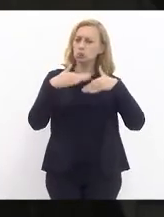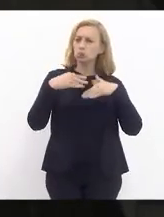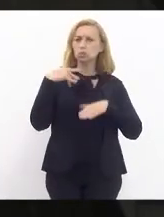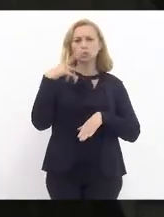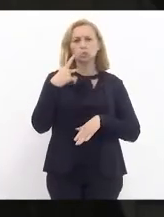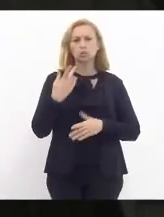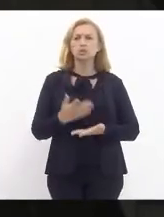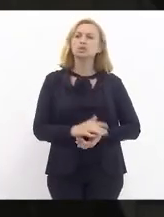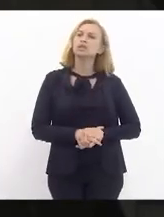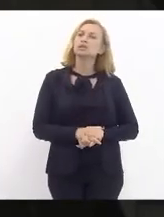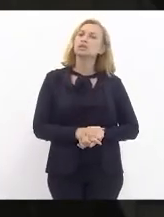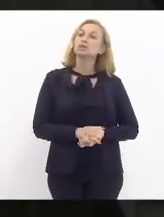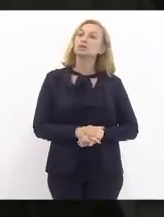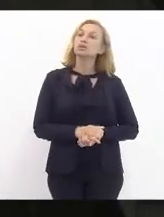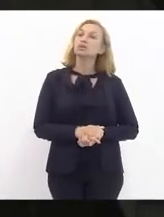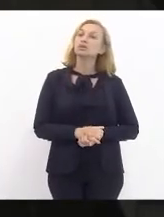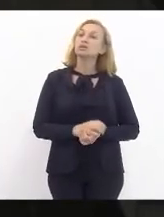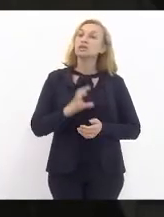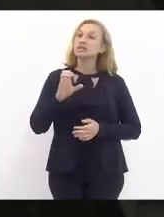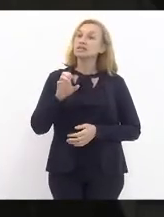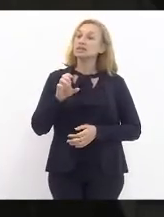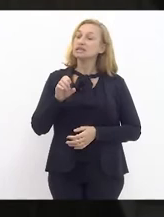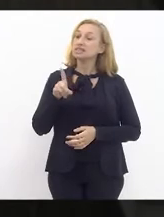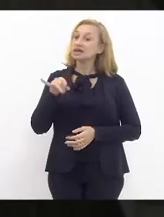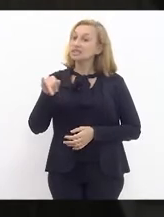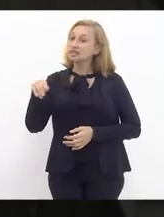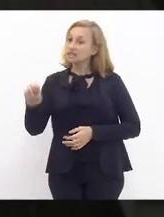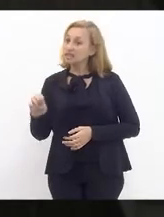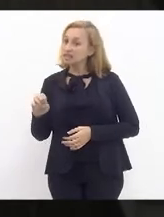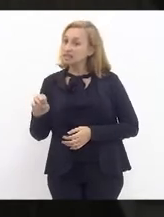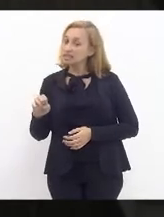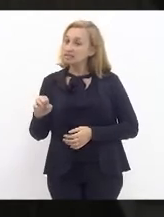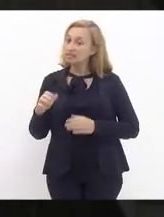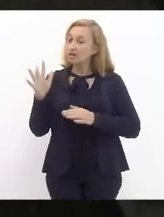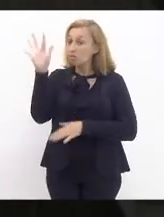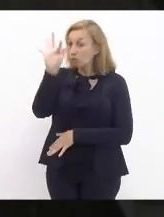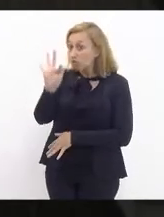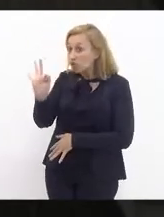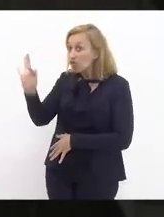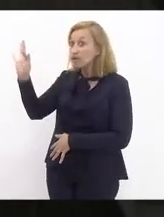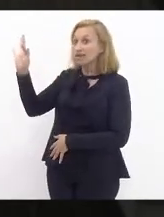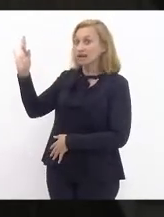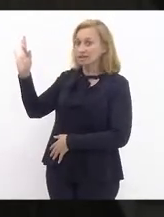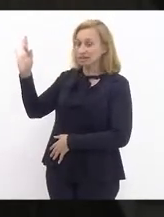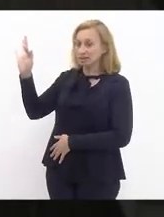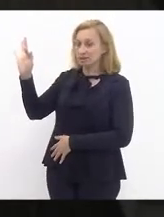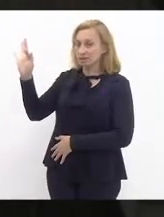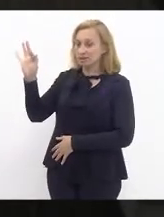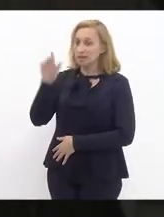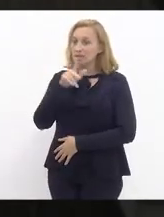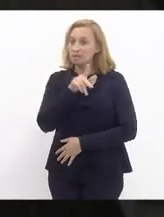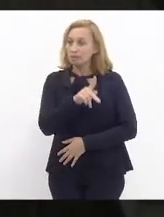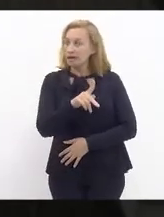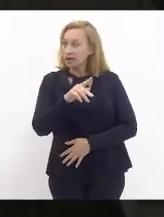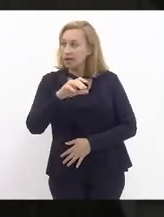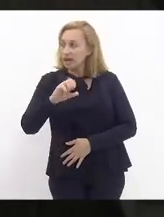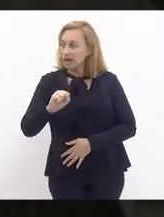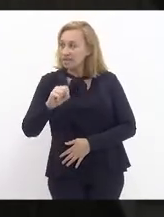que o cidadania fizesse uma federação com o PSDB.